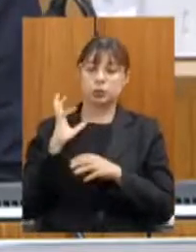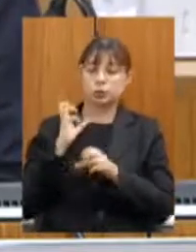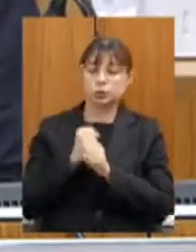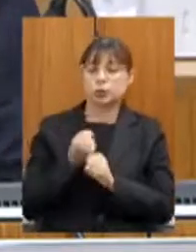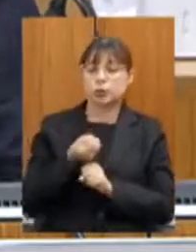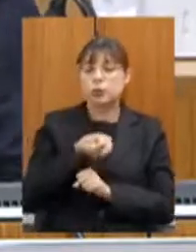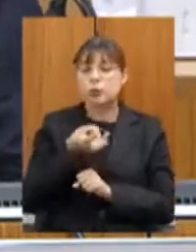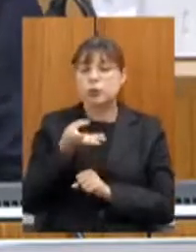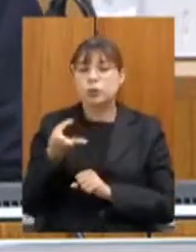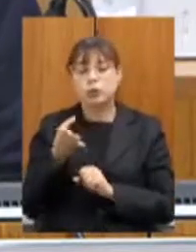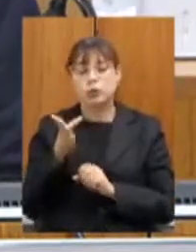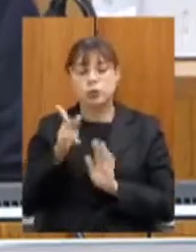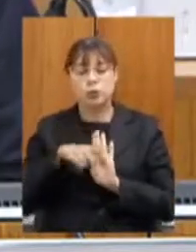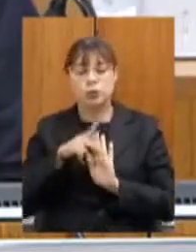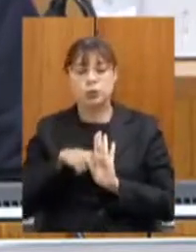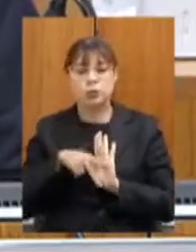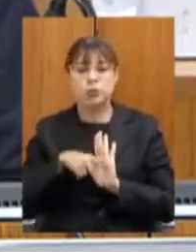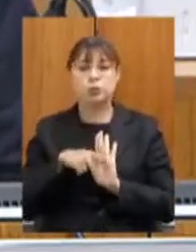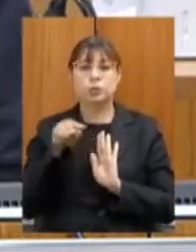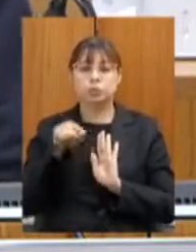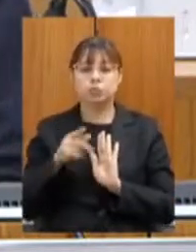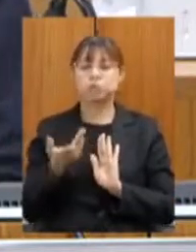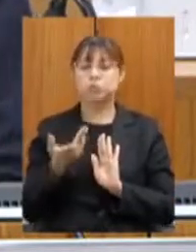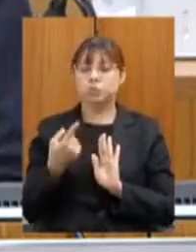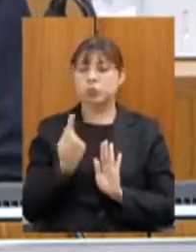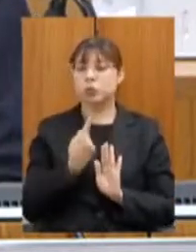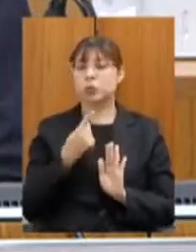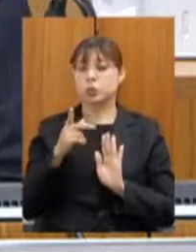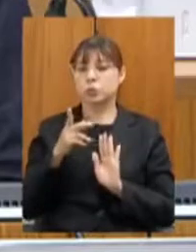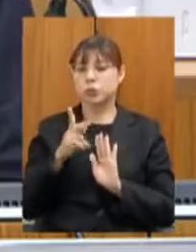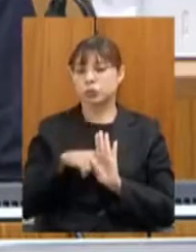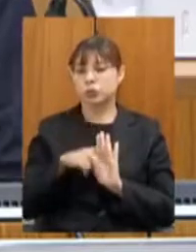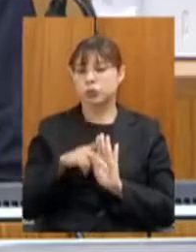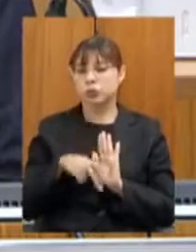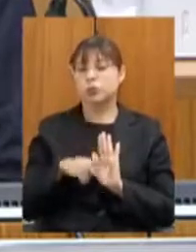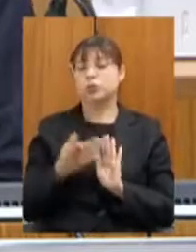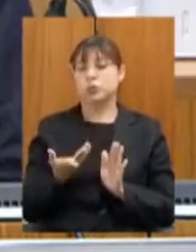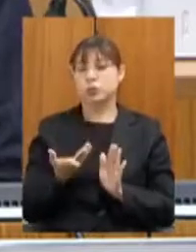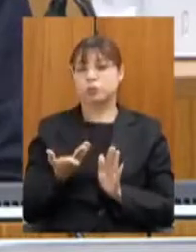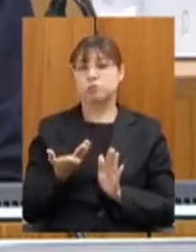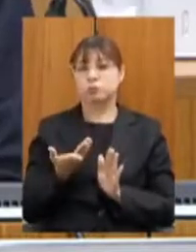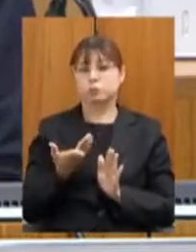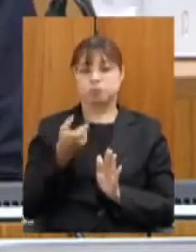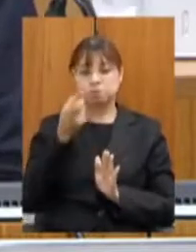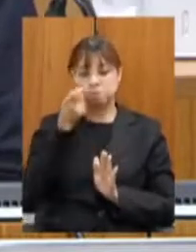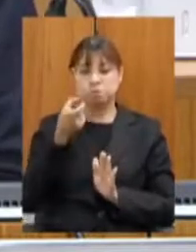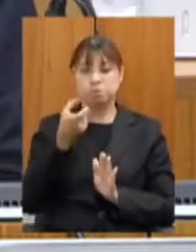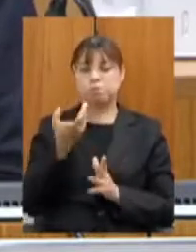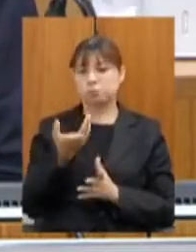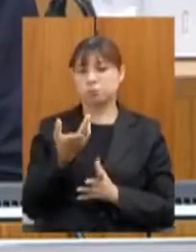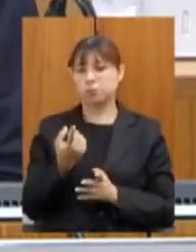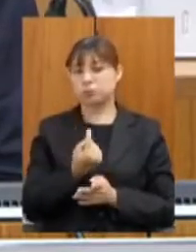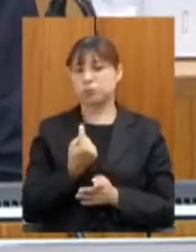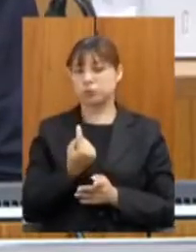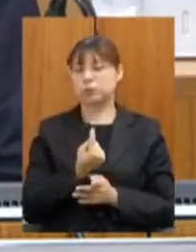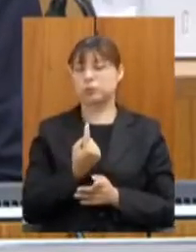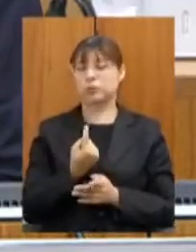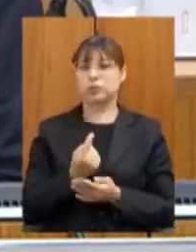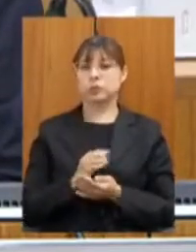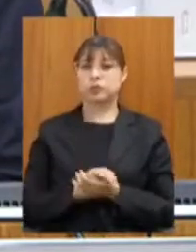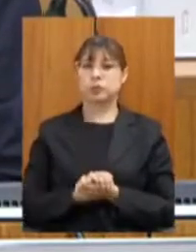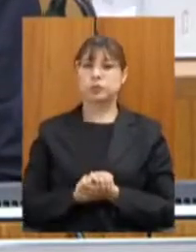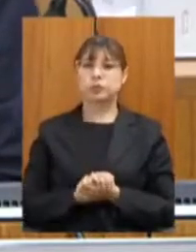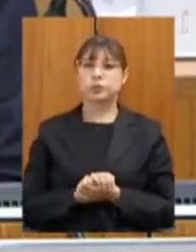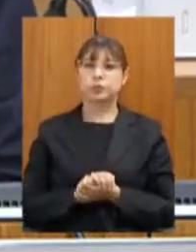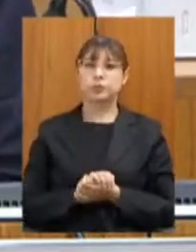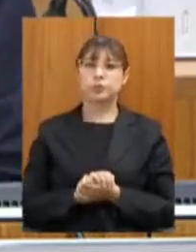de projetos, um dos programas mais ambiciosos que temos pela frente. E esse programa